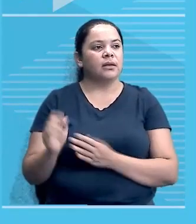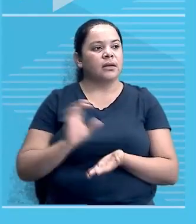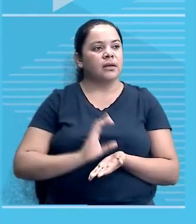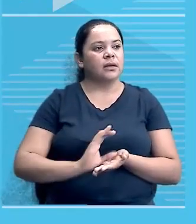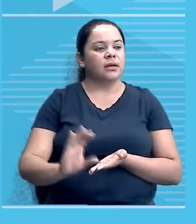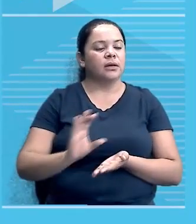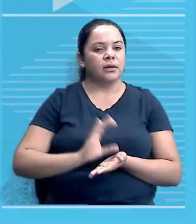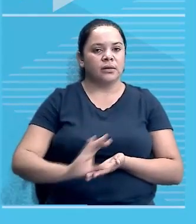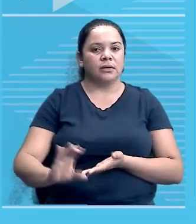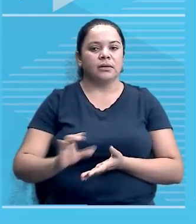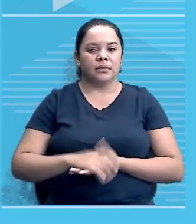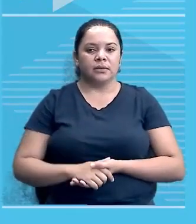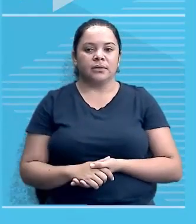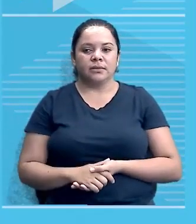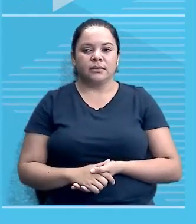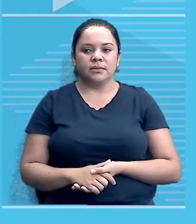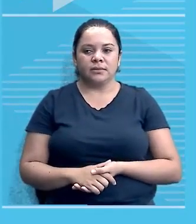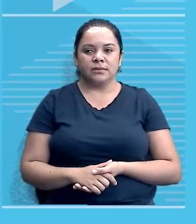aliados no mundo inteiro.